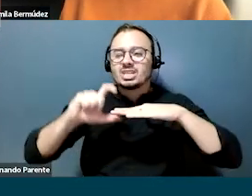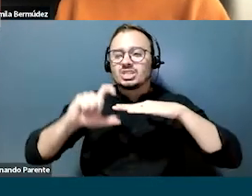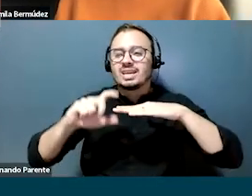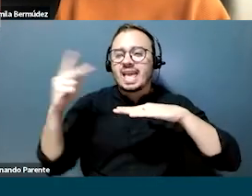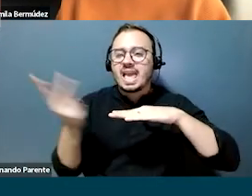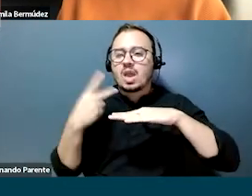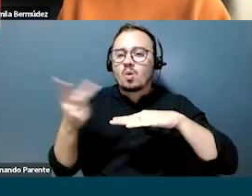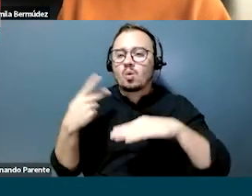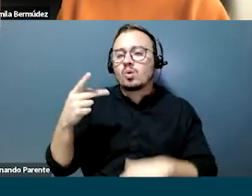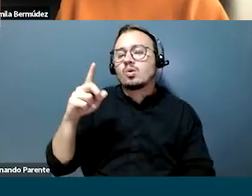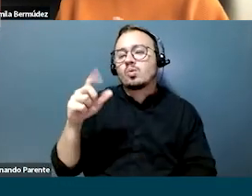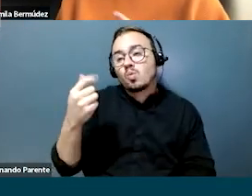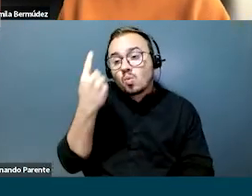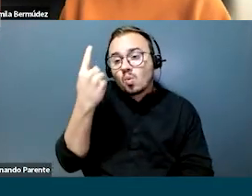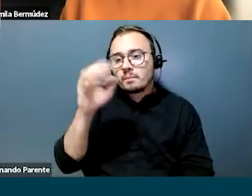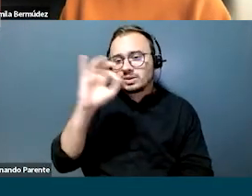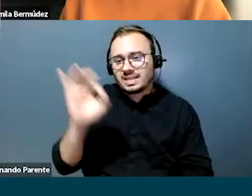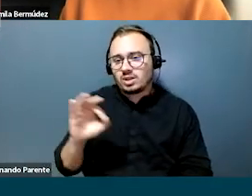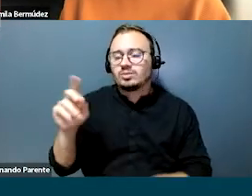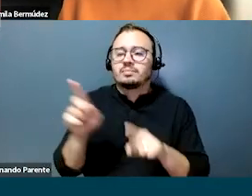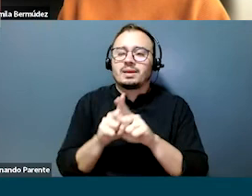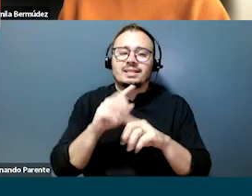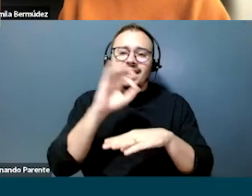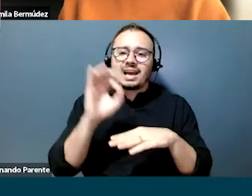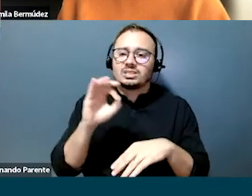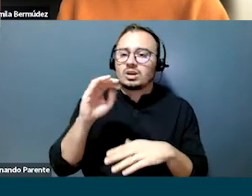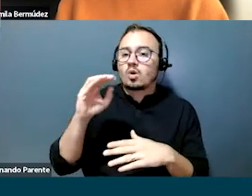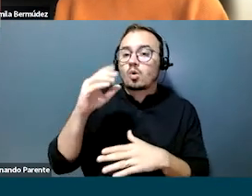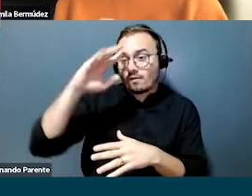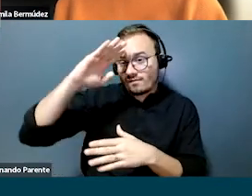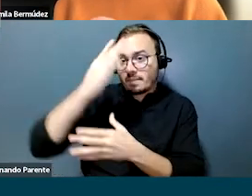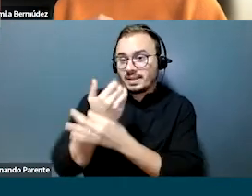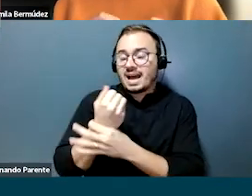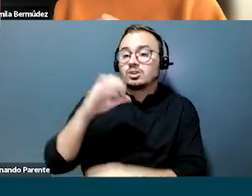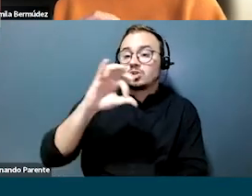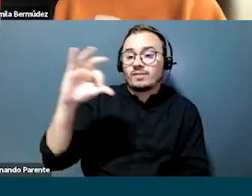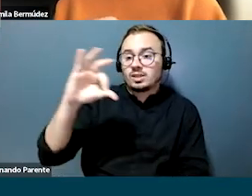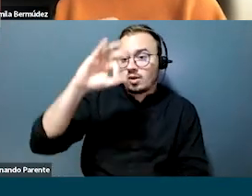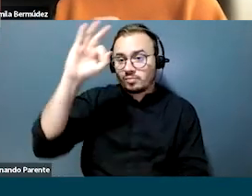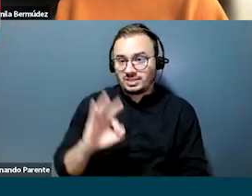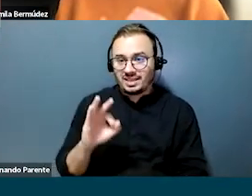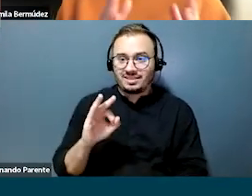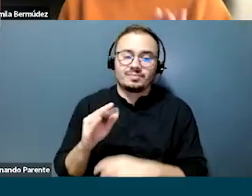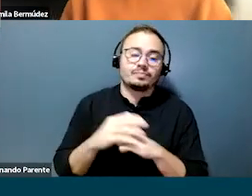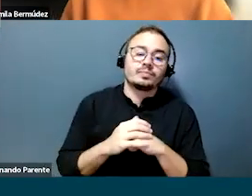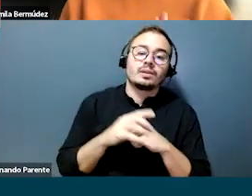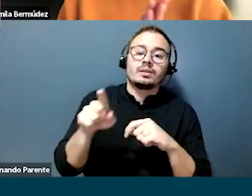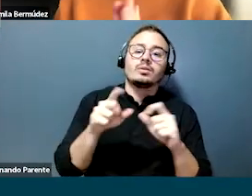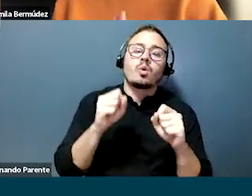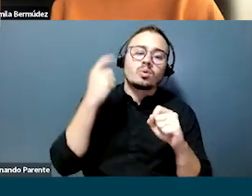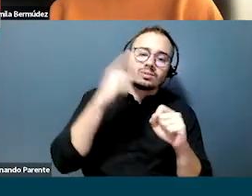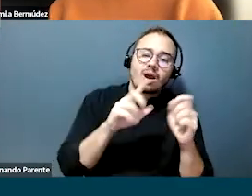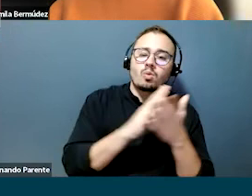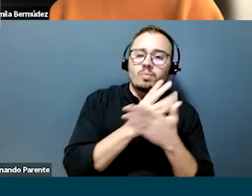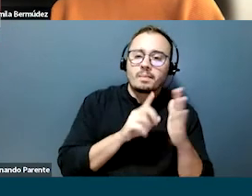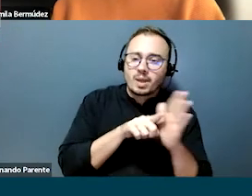% e a taxa de confiabilidade de 99% com essa amostra. E nela a gente pôde aprofundar, com perguntas abertas,